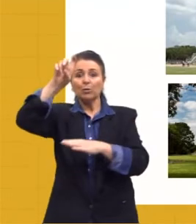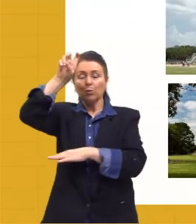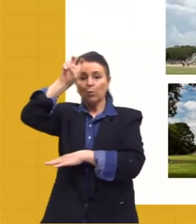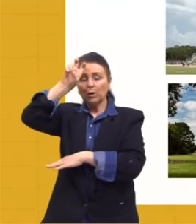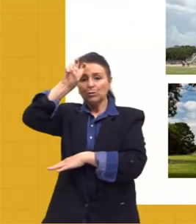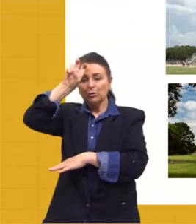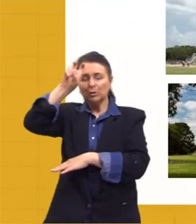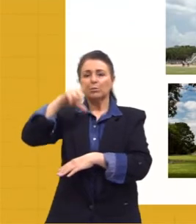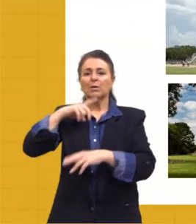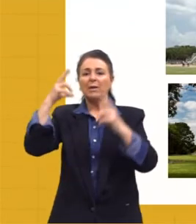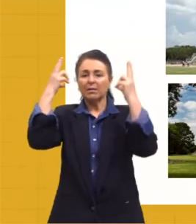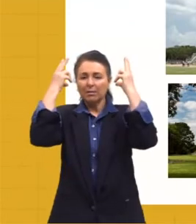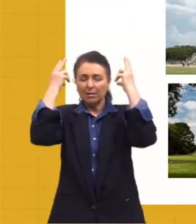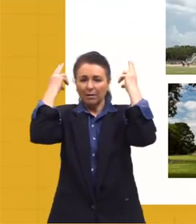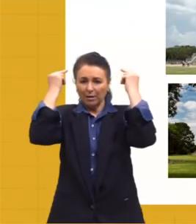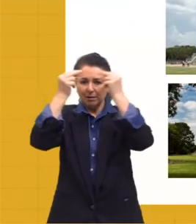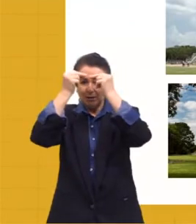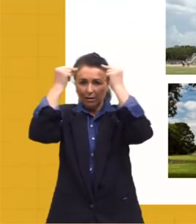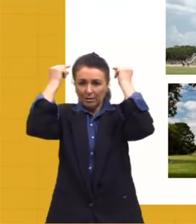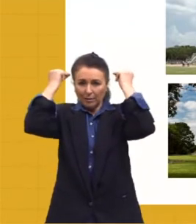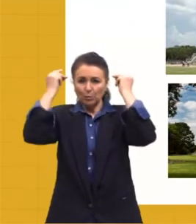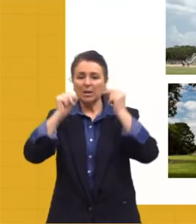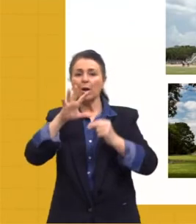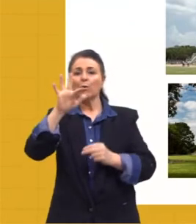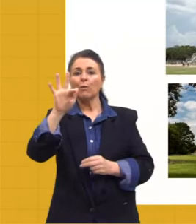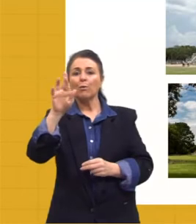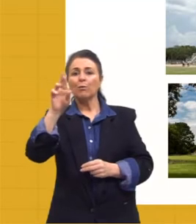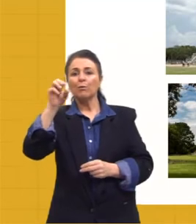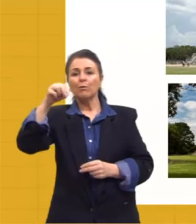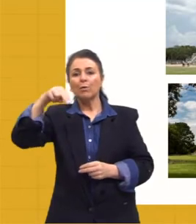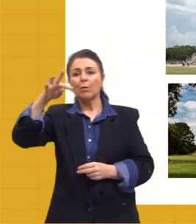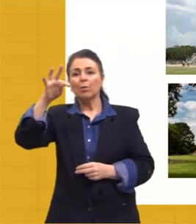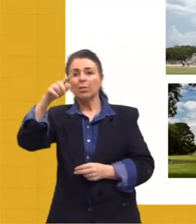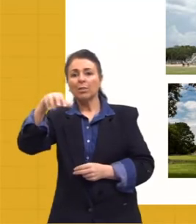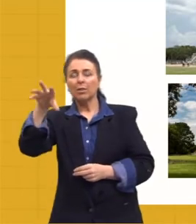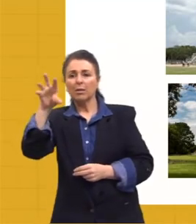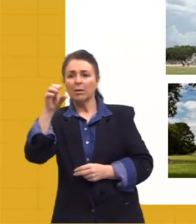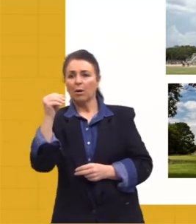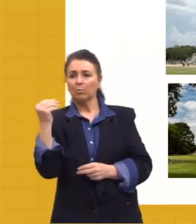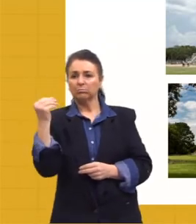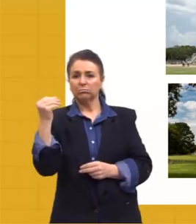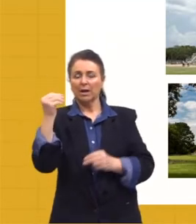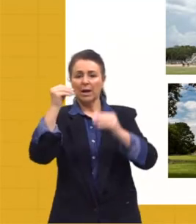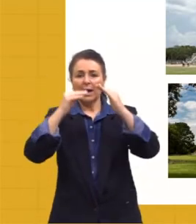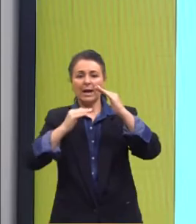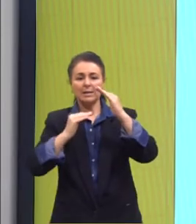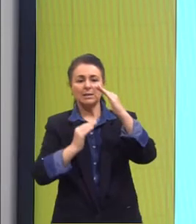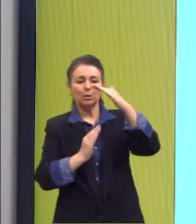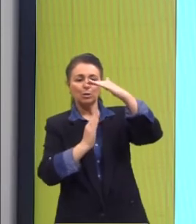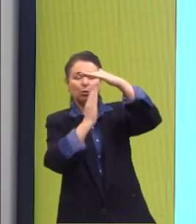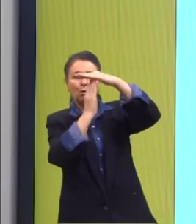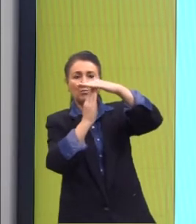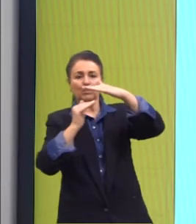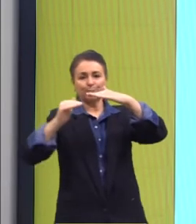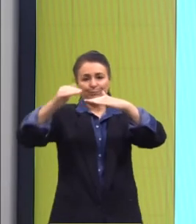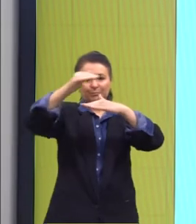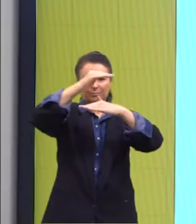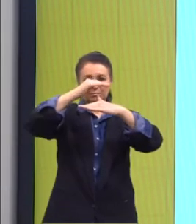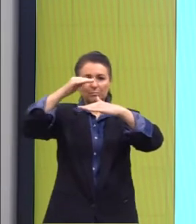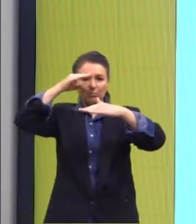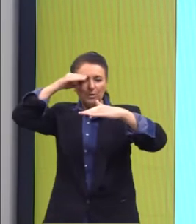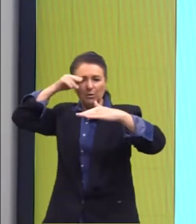principalmente. O que é o frontão? O frontão é esse topo que a gente consegue